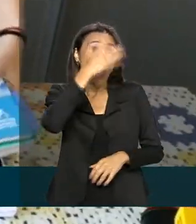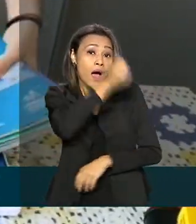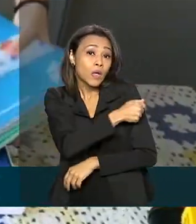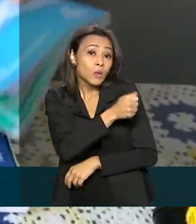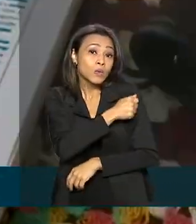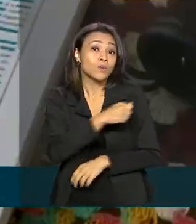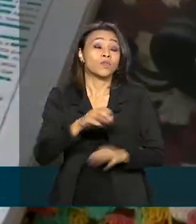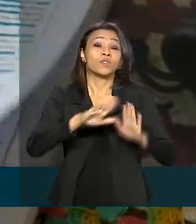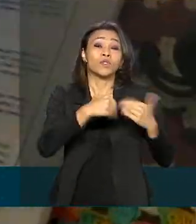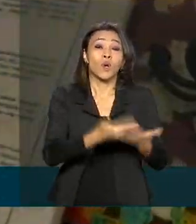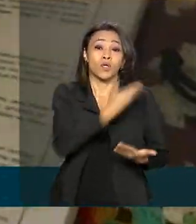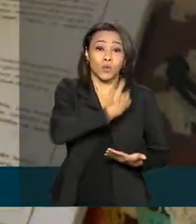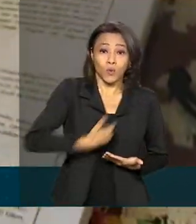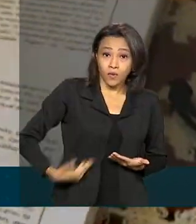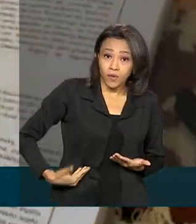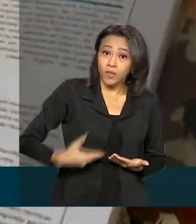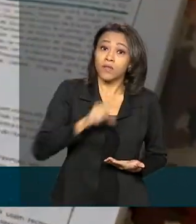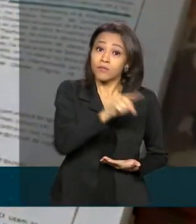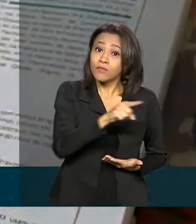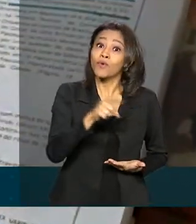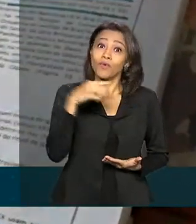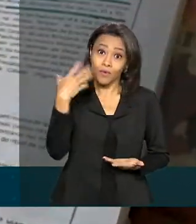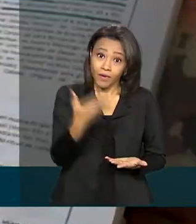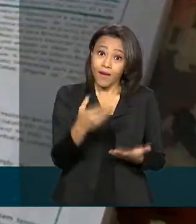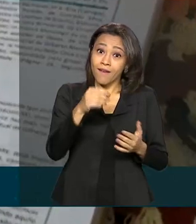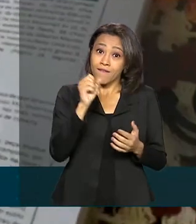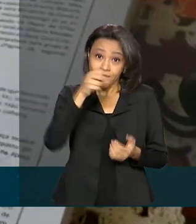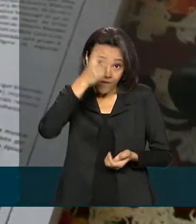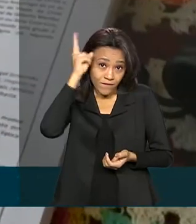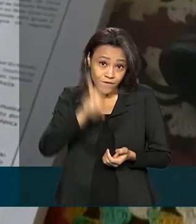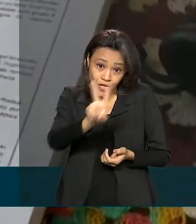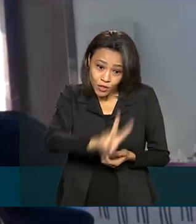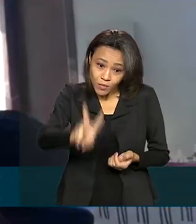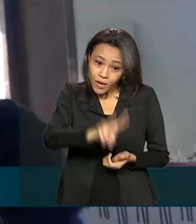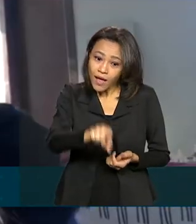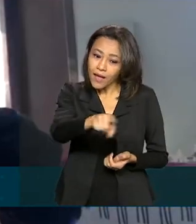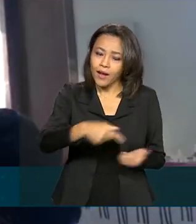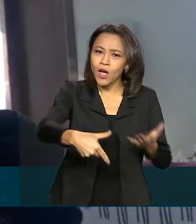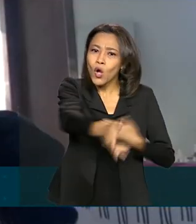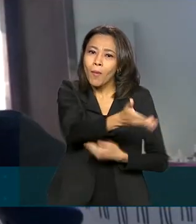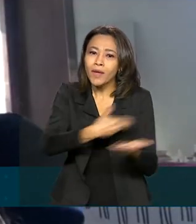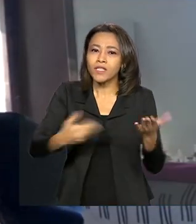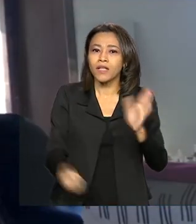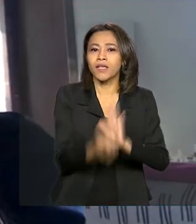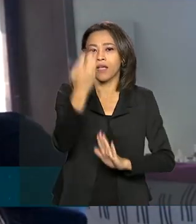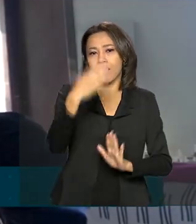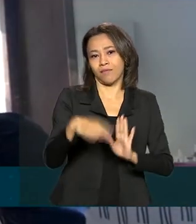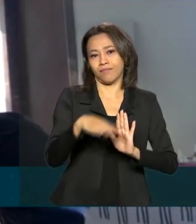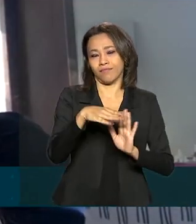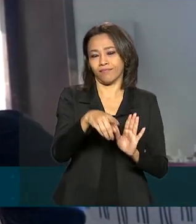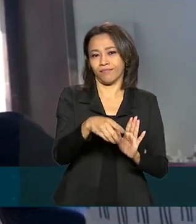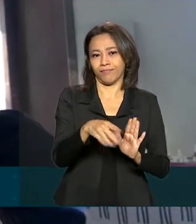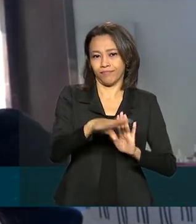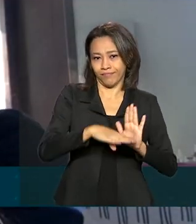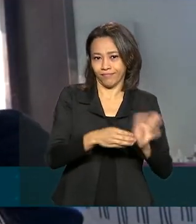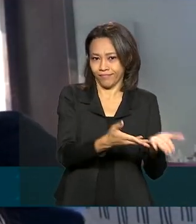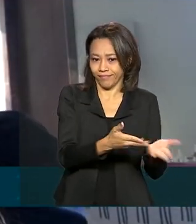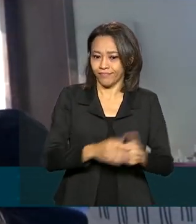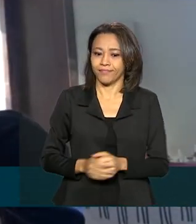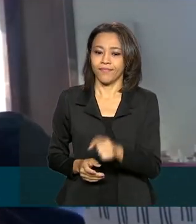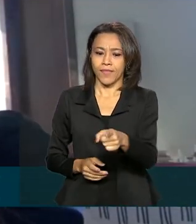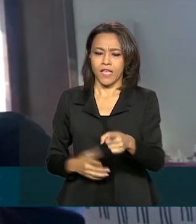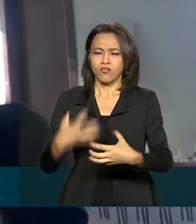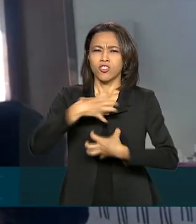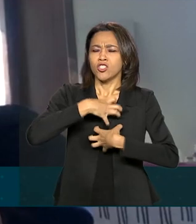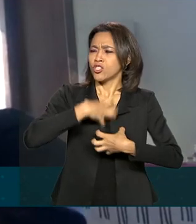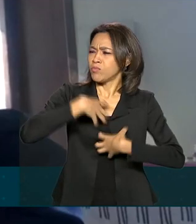com o vestibular. Eles criaram o projeto Educação Compartilhada. Nesse sentimento de justiça,